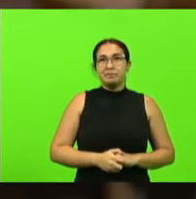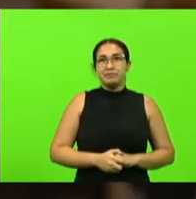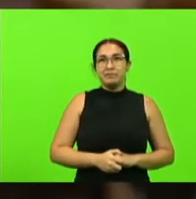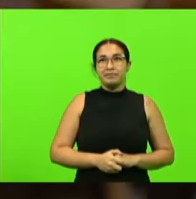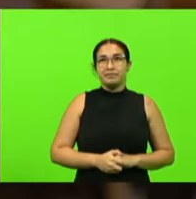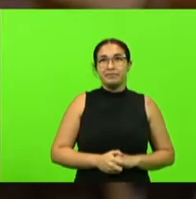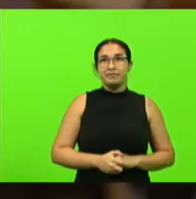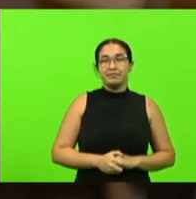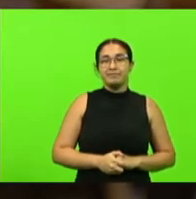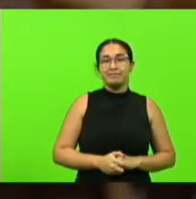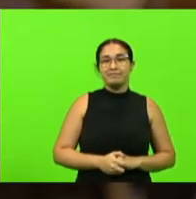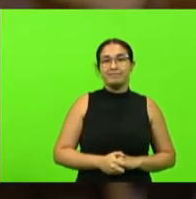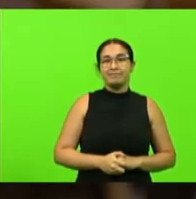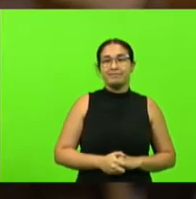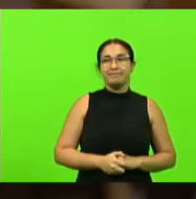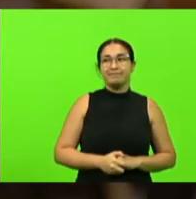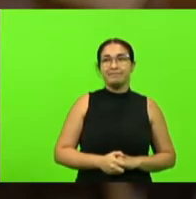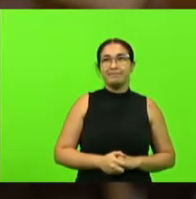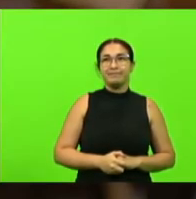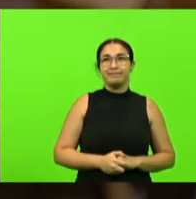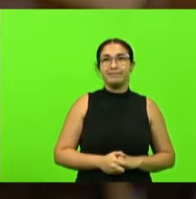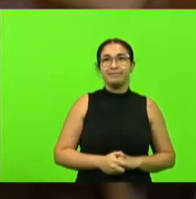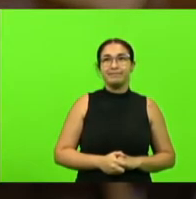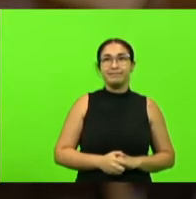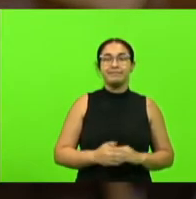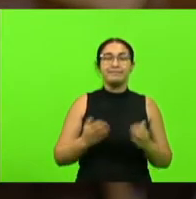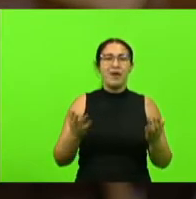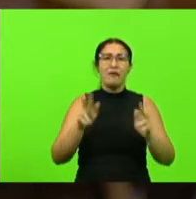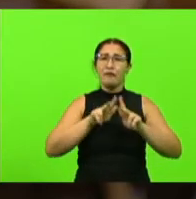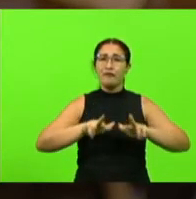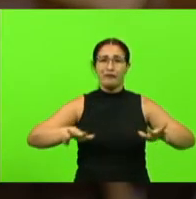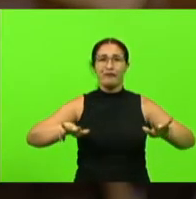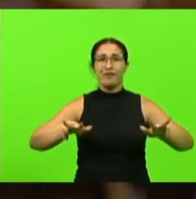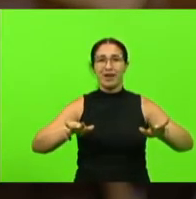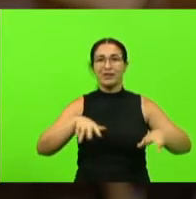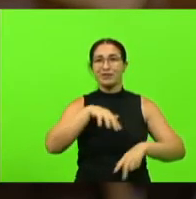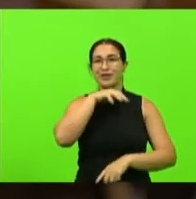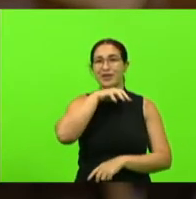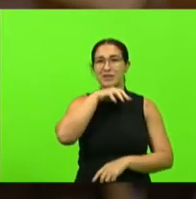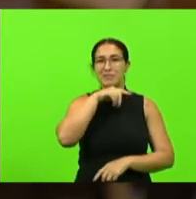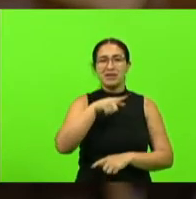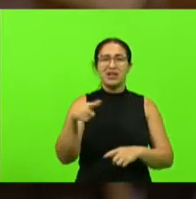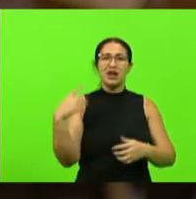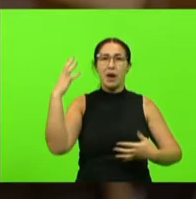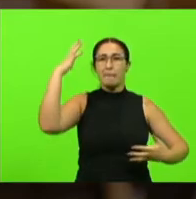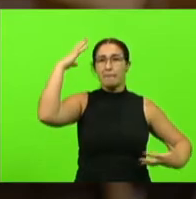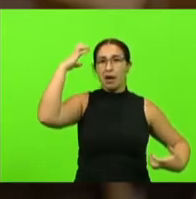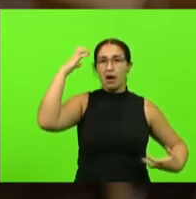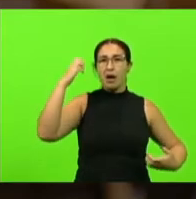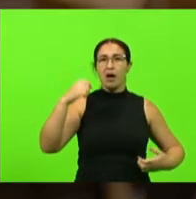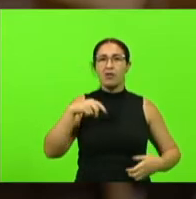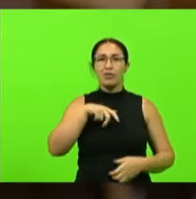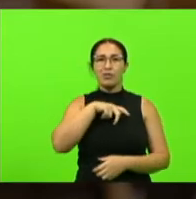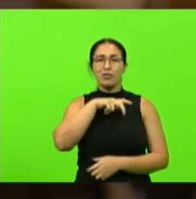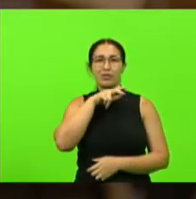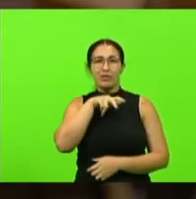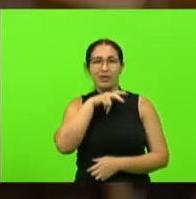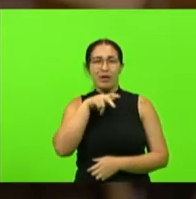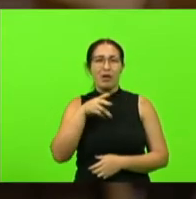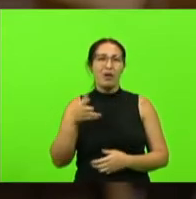espécime animal aí então são vários os tipos dos animais macacos cobras enfim olha isso aí